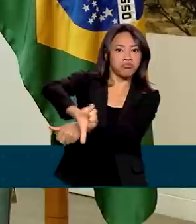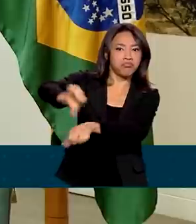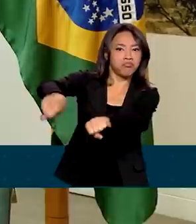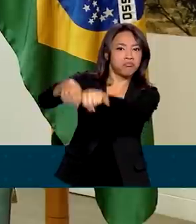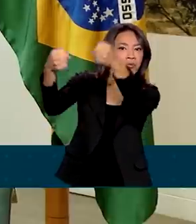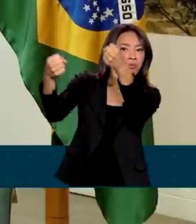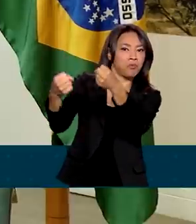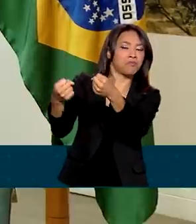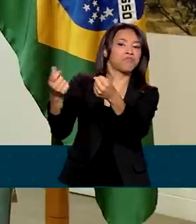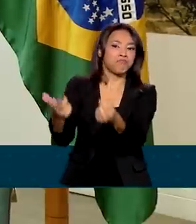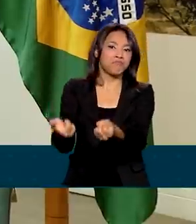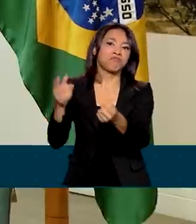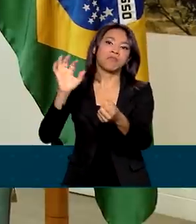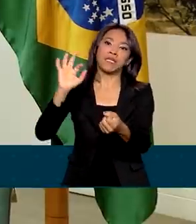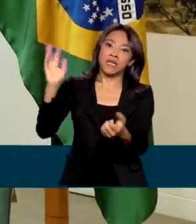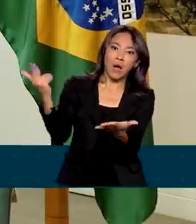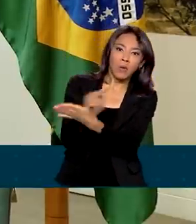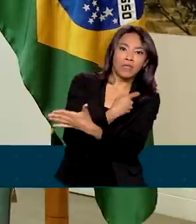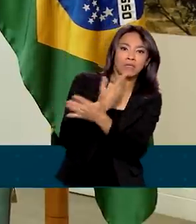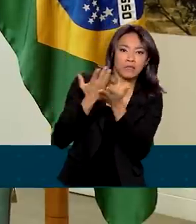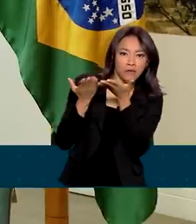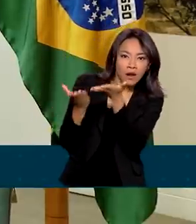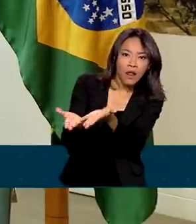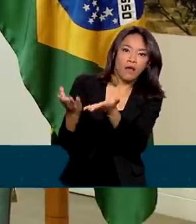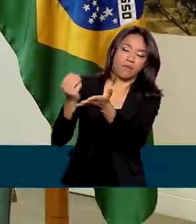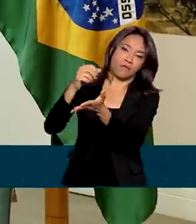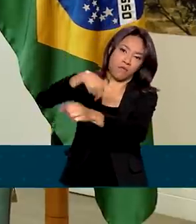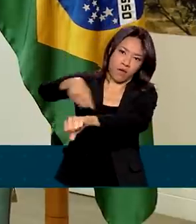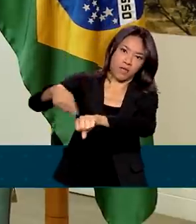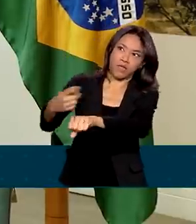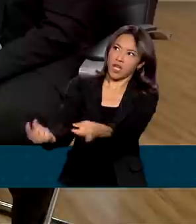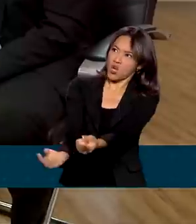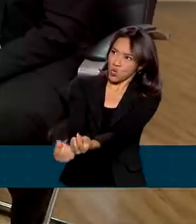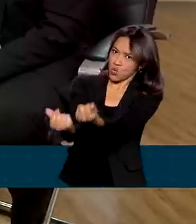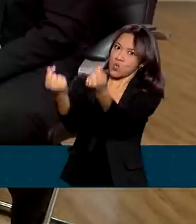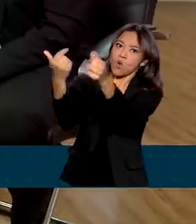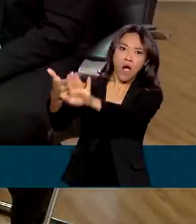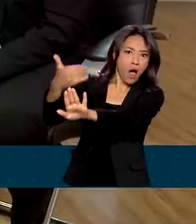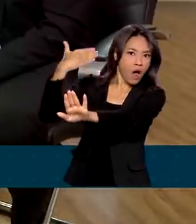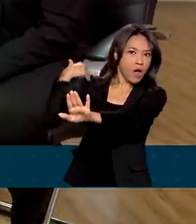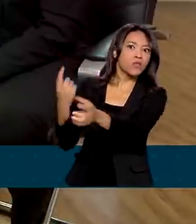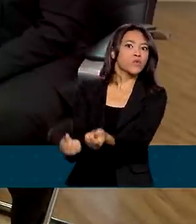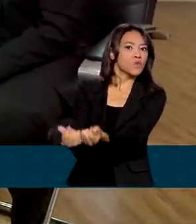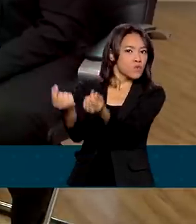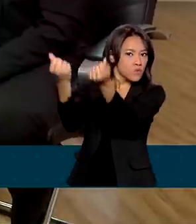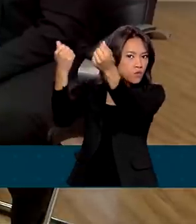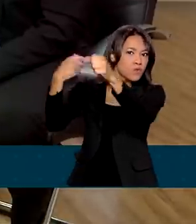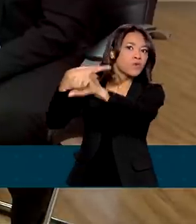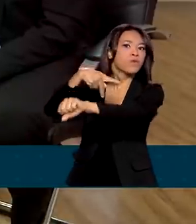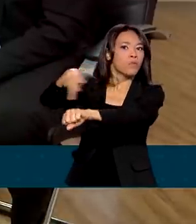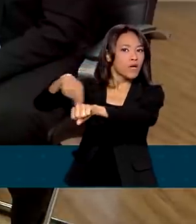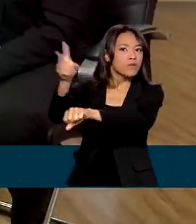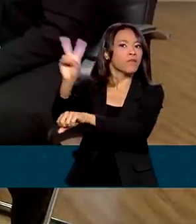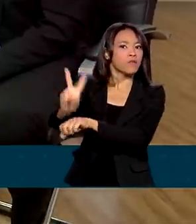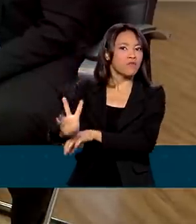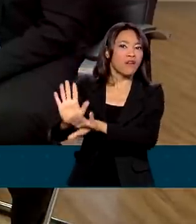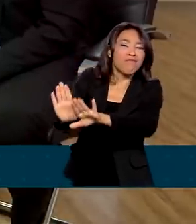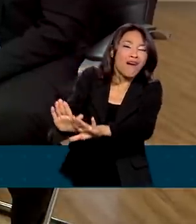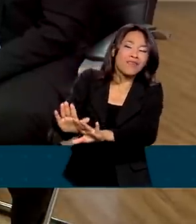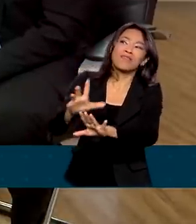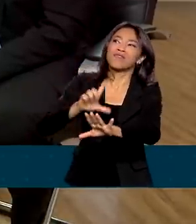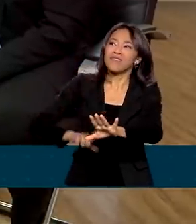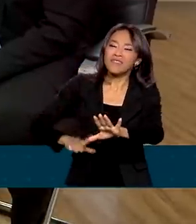situação deplorável que encontra-se o país, que era um país rico, mas que tem sofrido muito, né? Várias